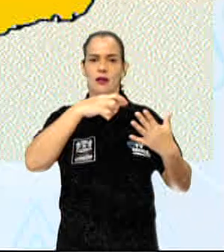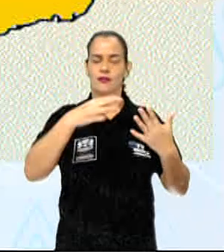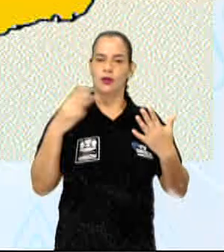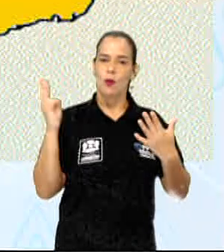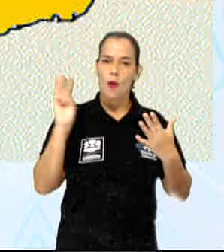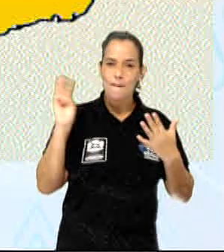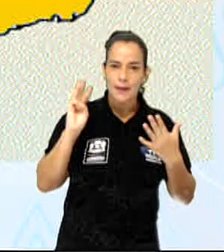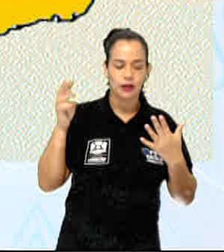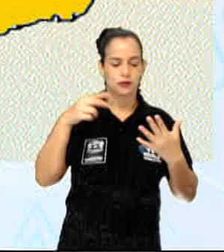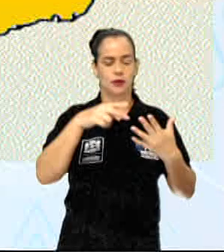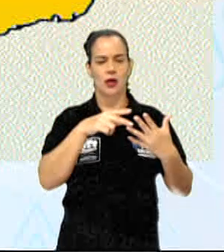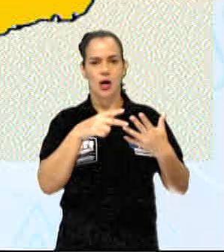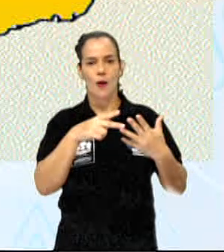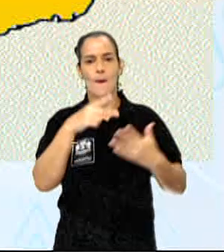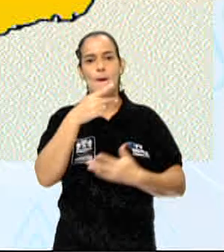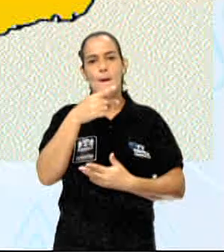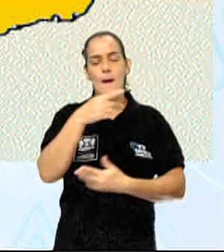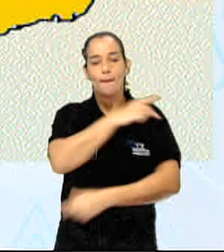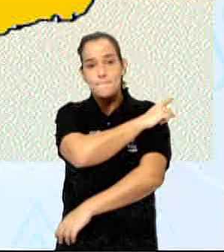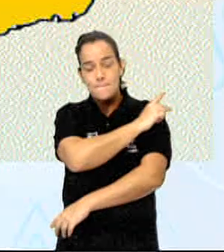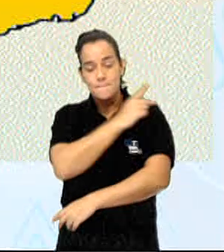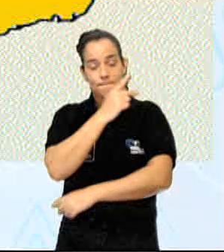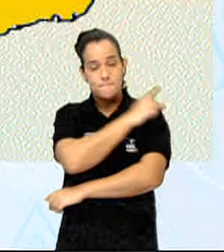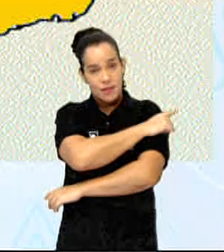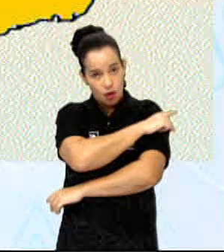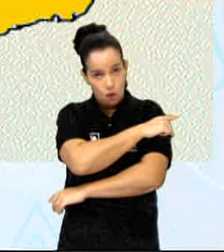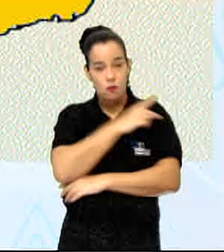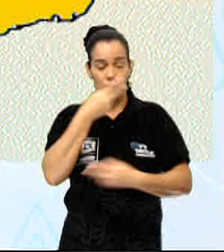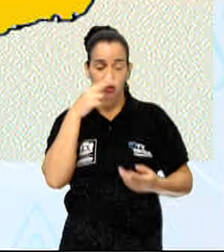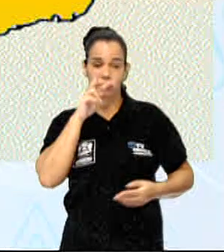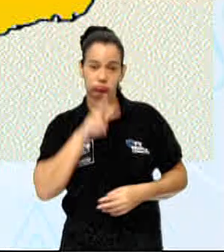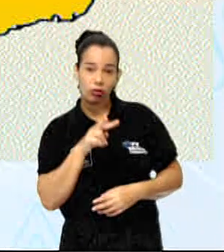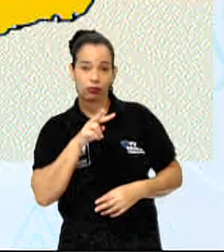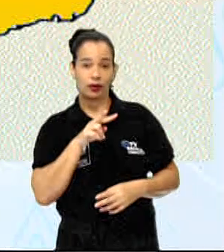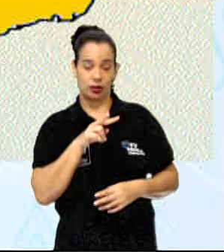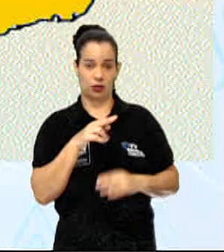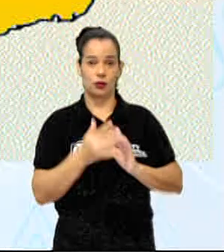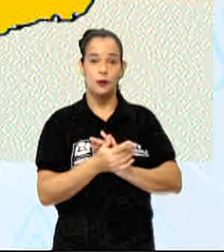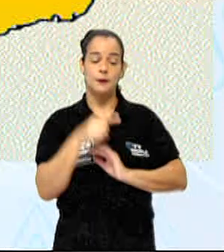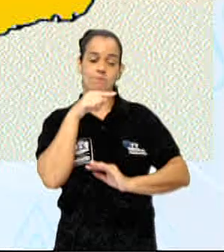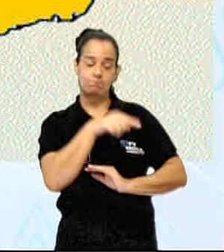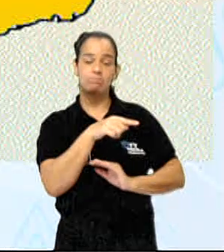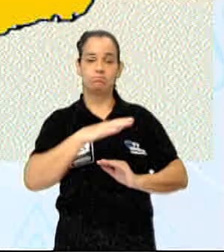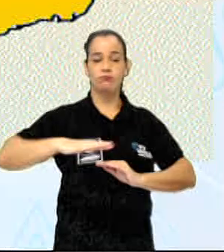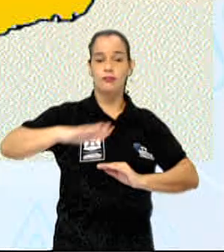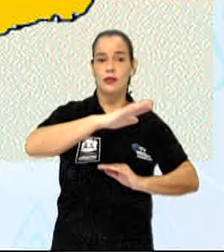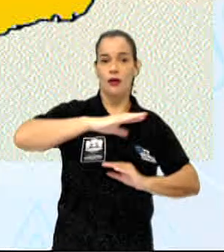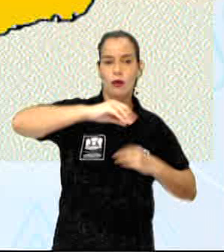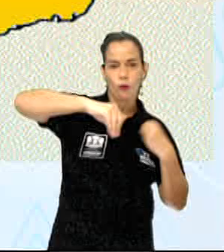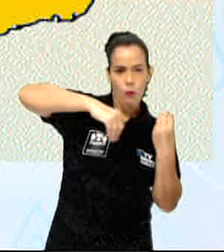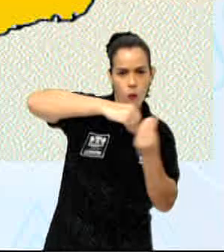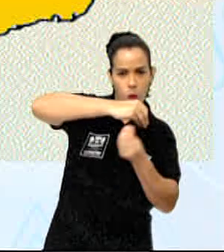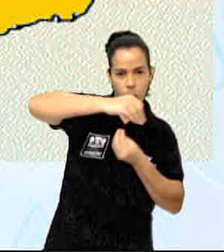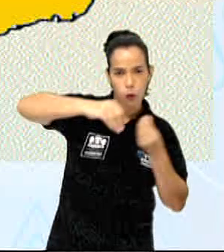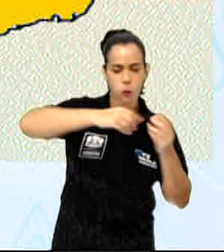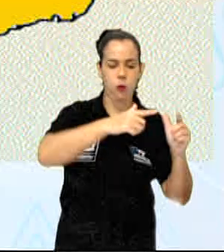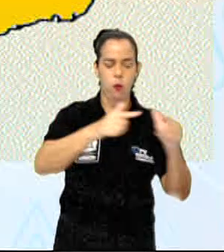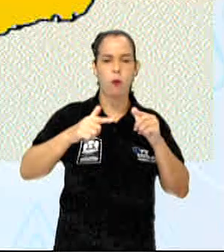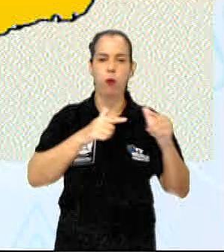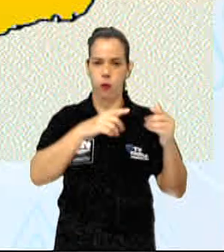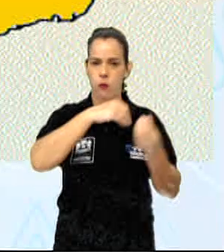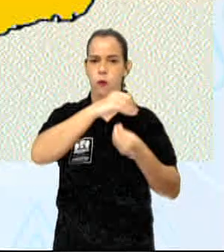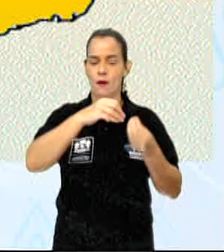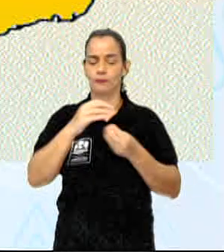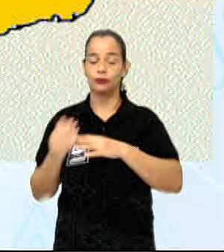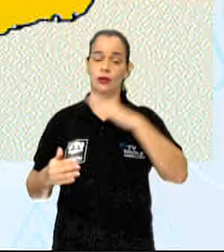Piauí, um trechinho ali daquela região do Ceará. Naquela região, você tem uma zona de transição. De um